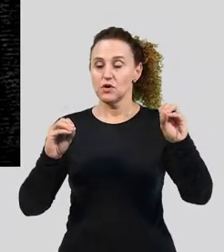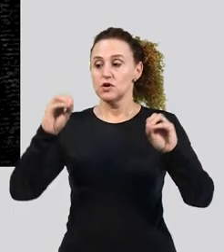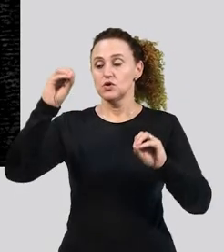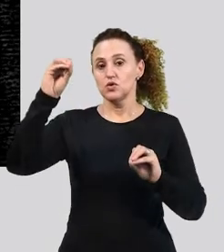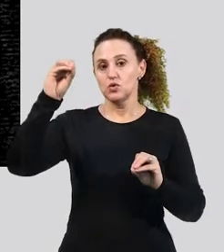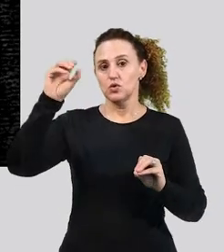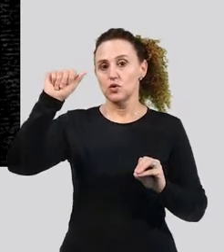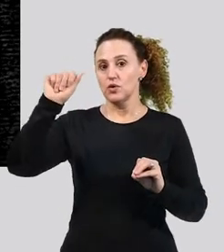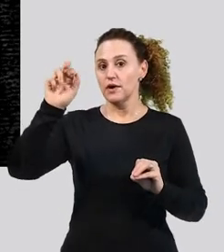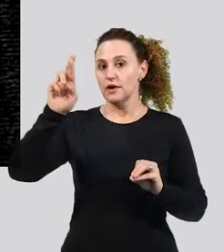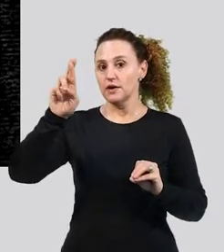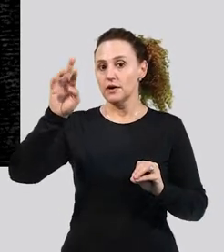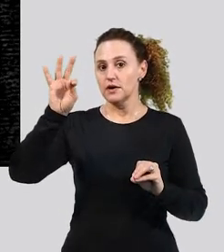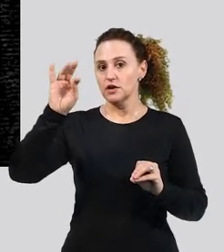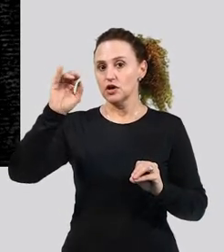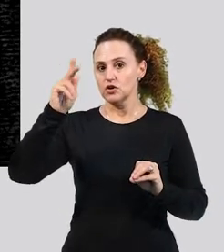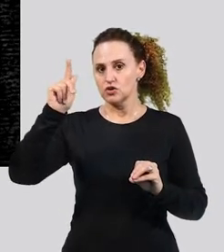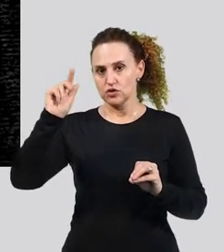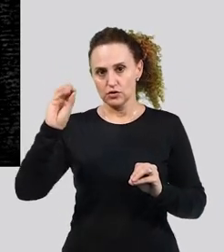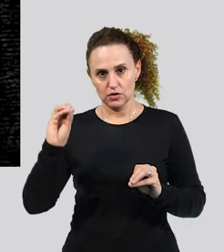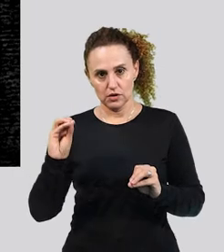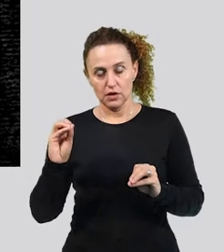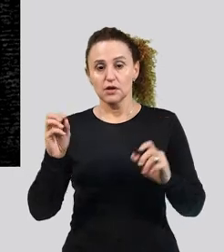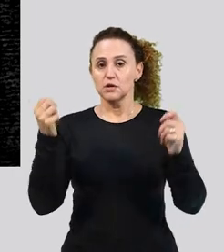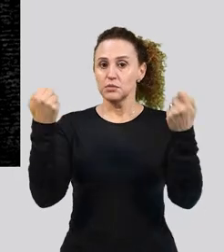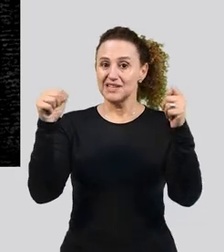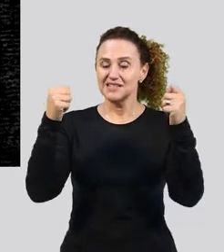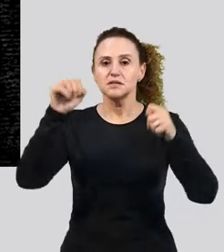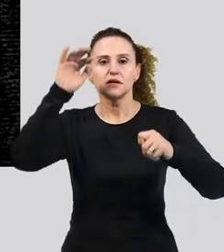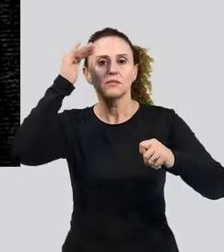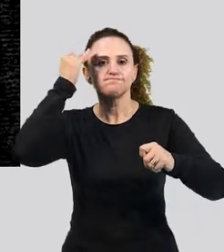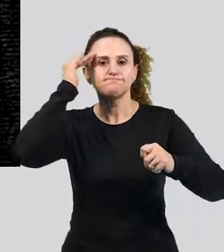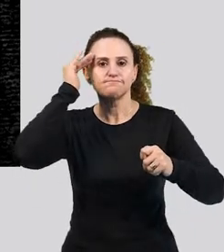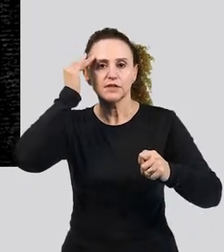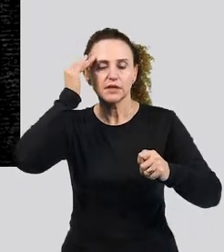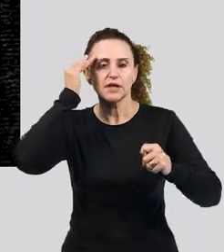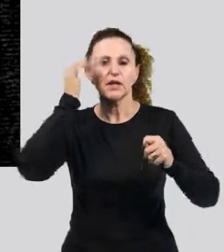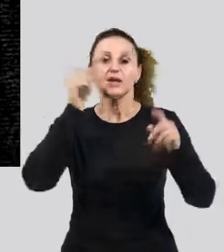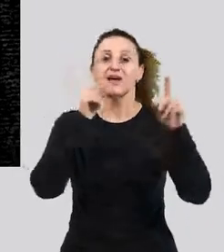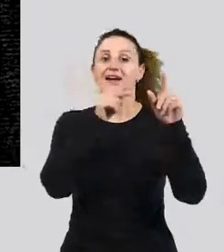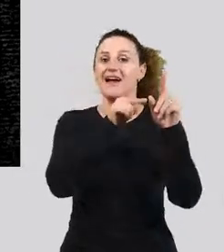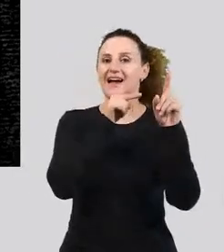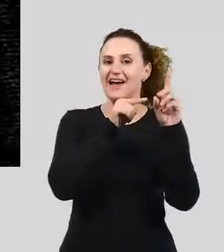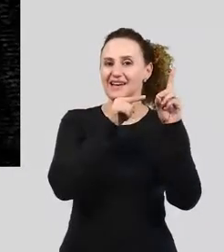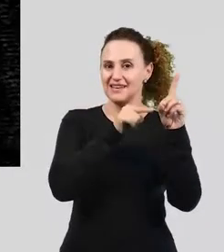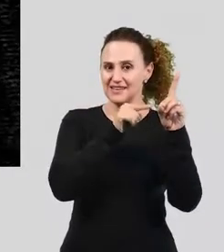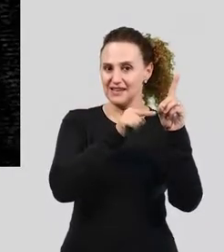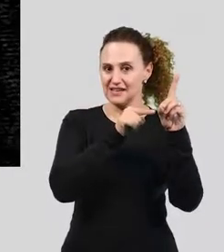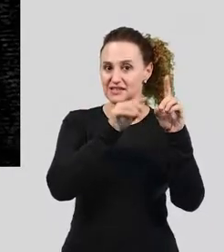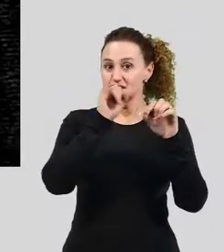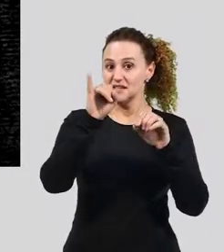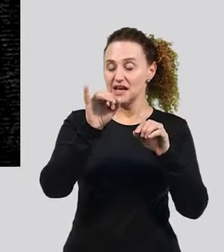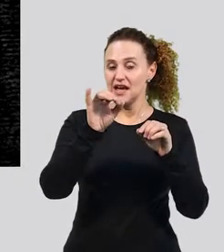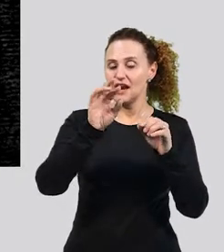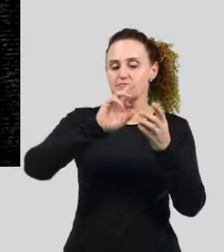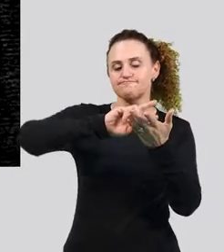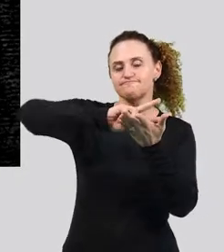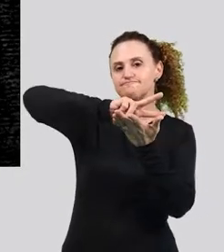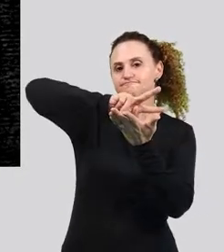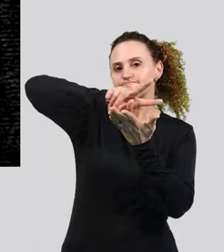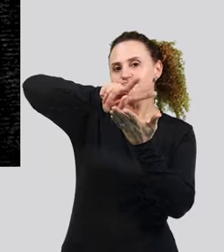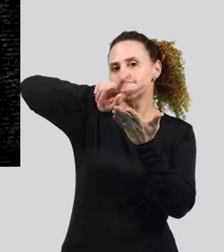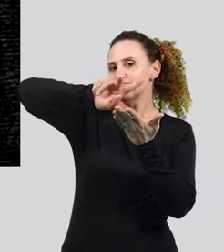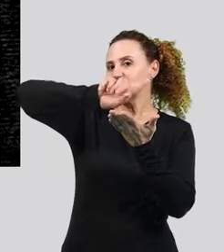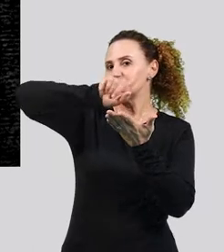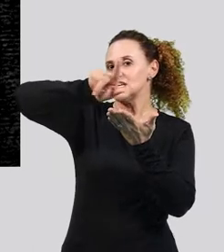vocês precisam também entender, se vocês sabem que a preposição, ela é invariável, então